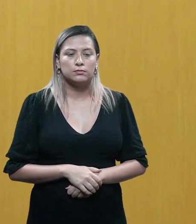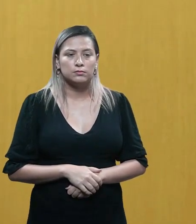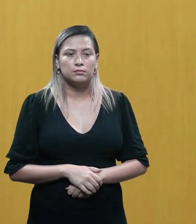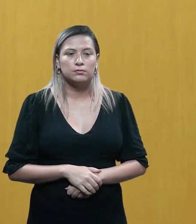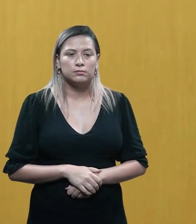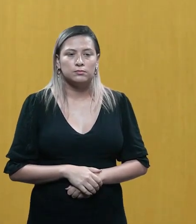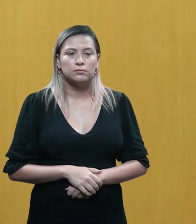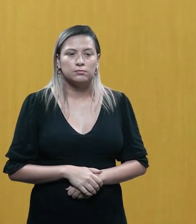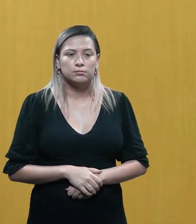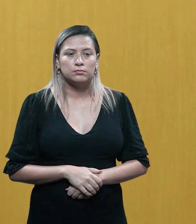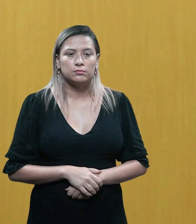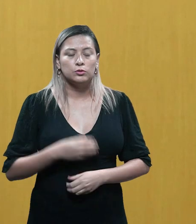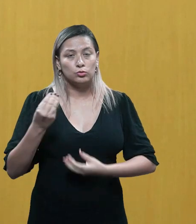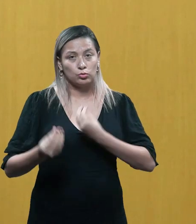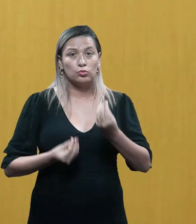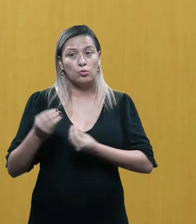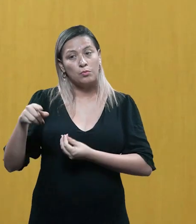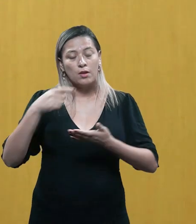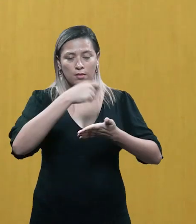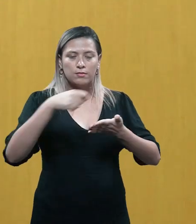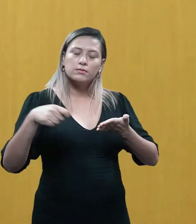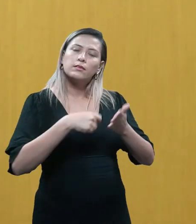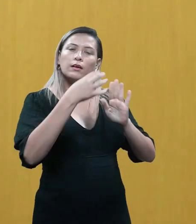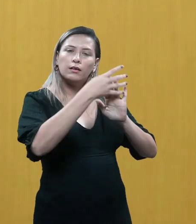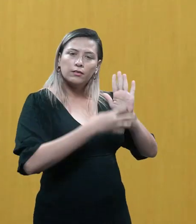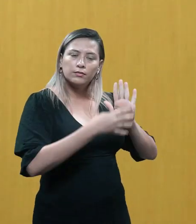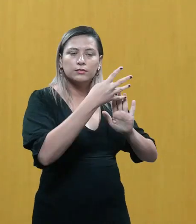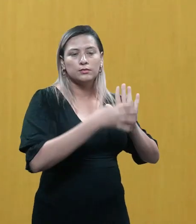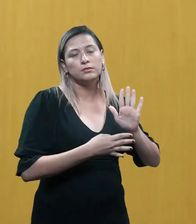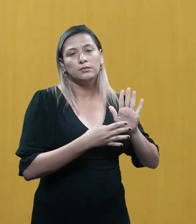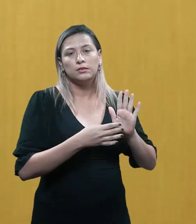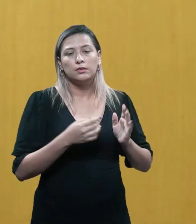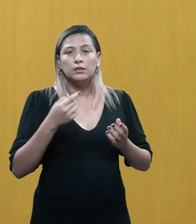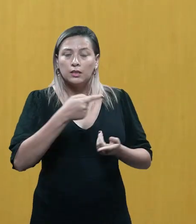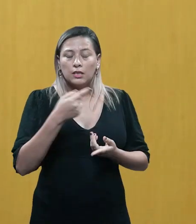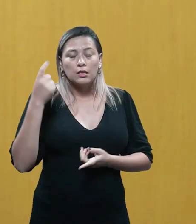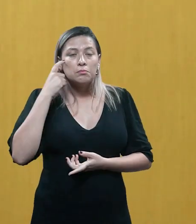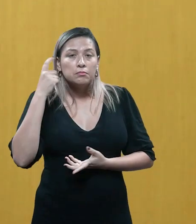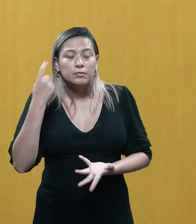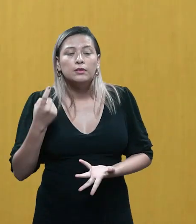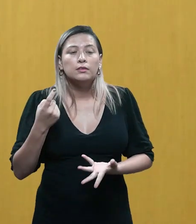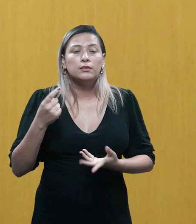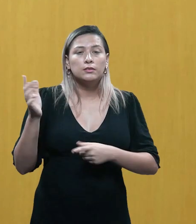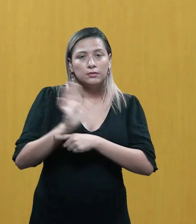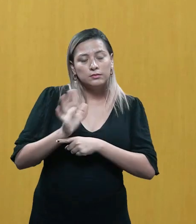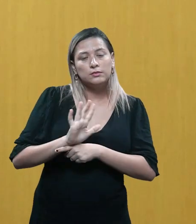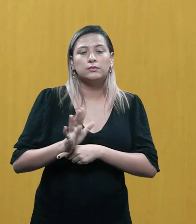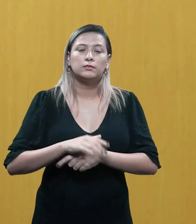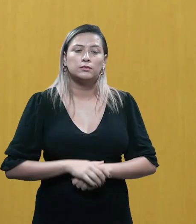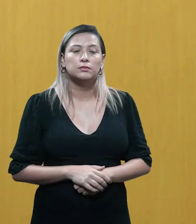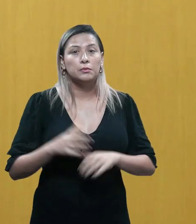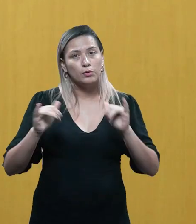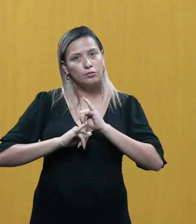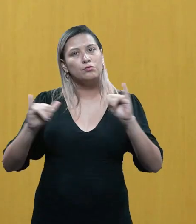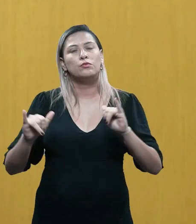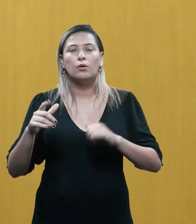masterclass interessante também que vocês podem ter acesso sobre como o Sérgio Rezende escreve seus roteiros, o que ele pensa